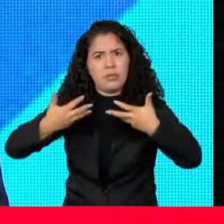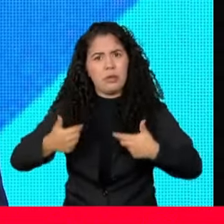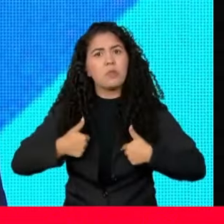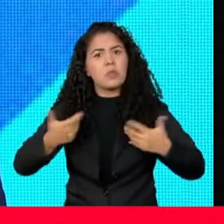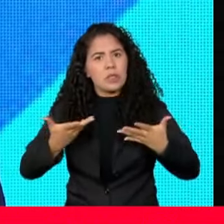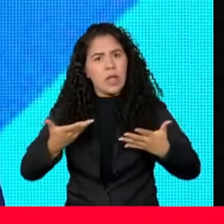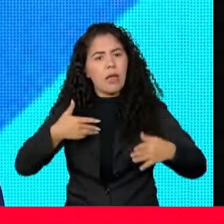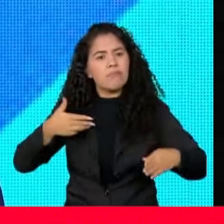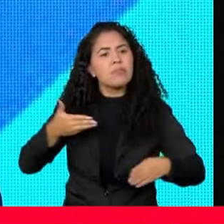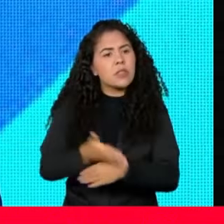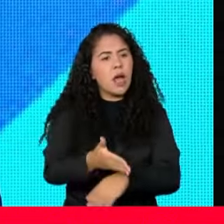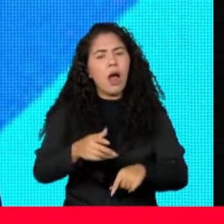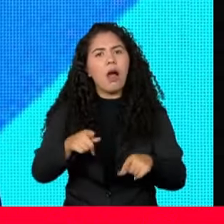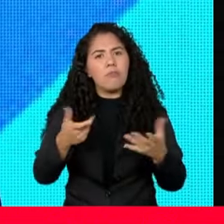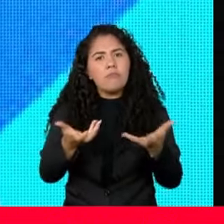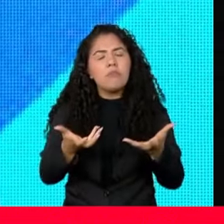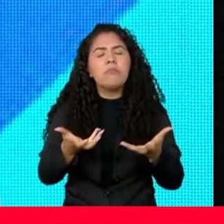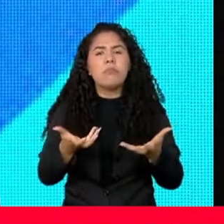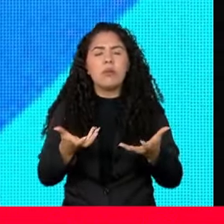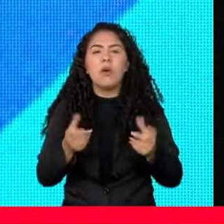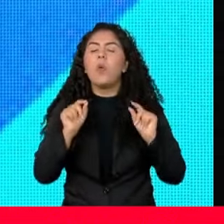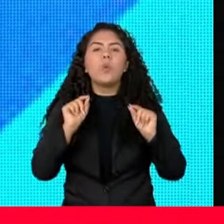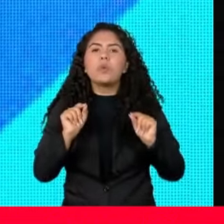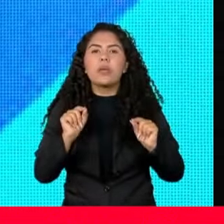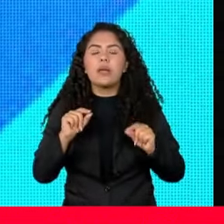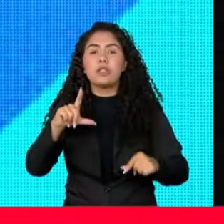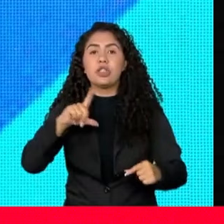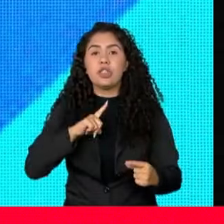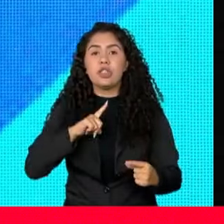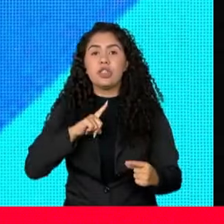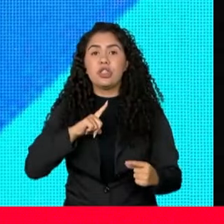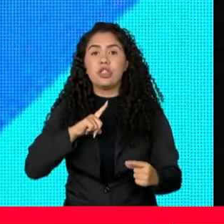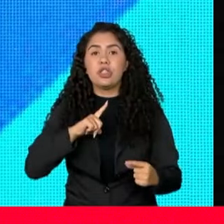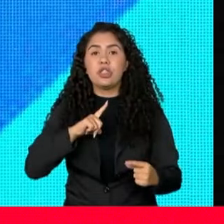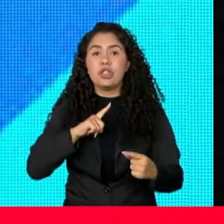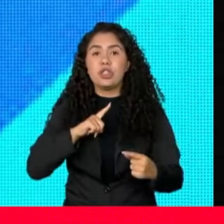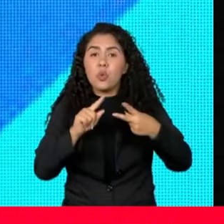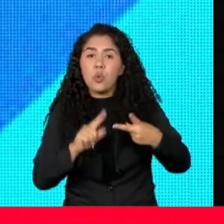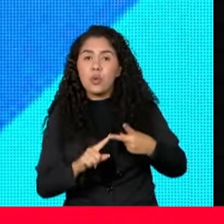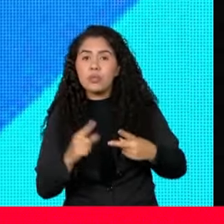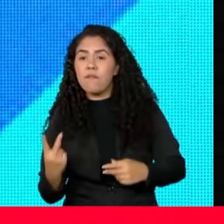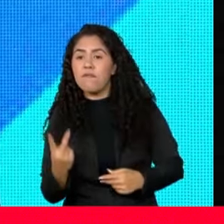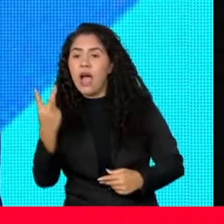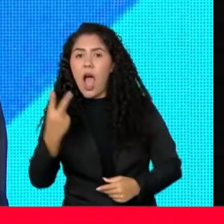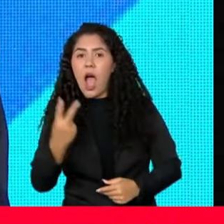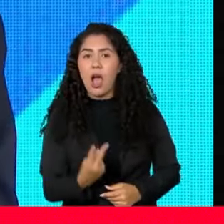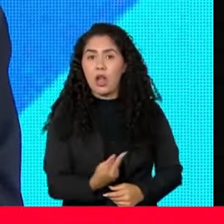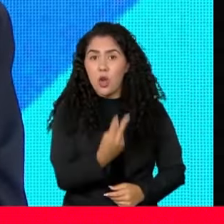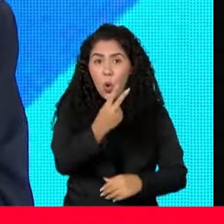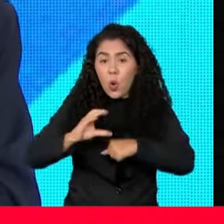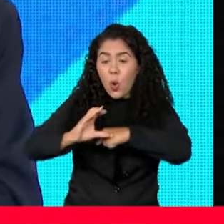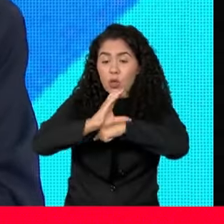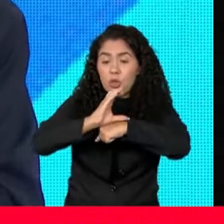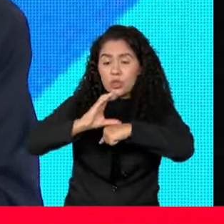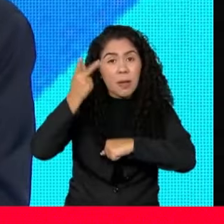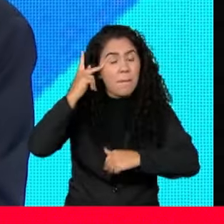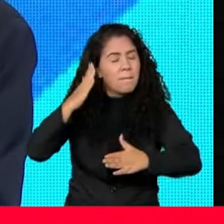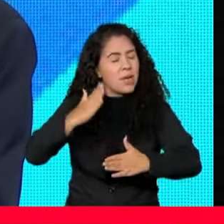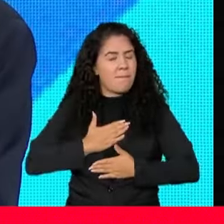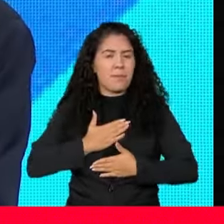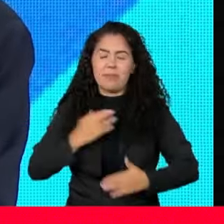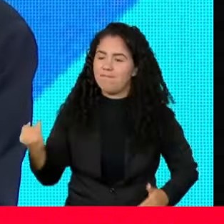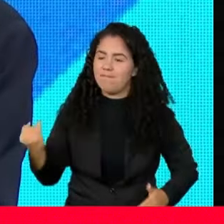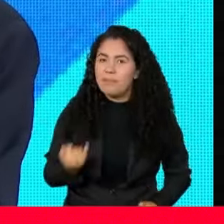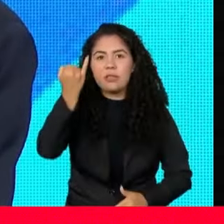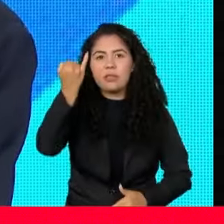participar é que ali estavam envolvidos dois valores constitucionais que são muito caros para mim. O direito fundamental